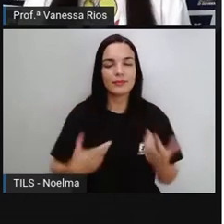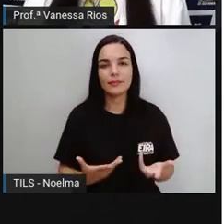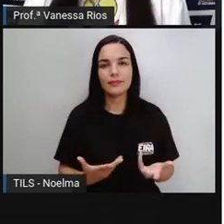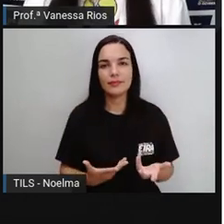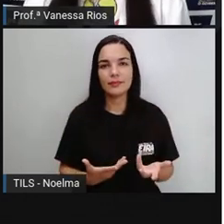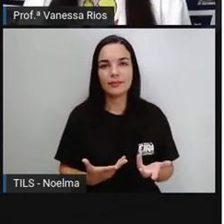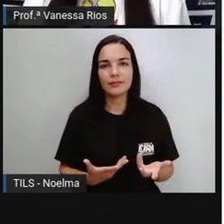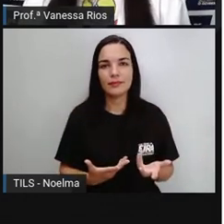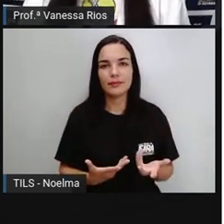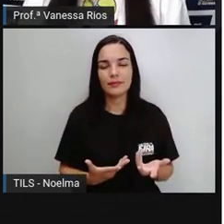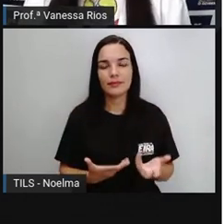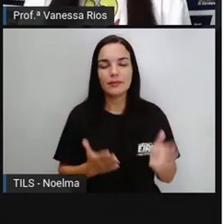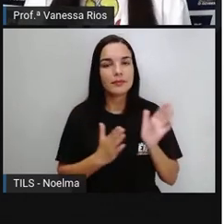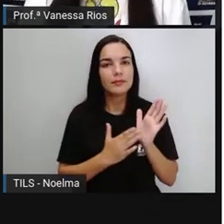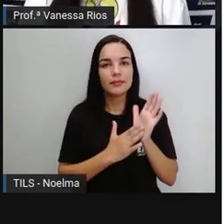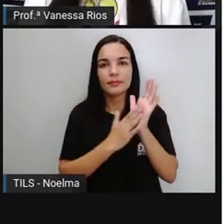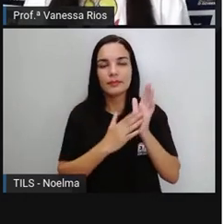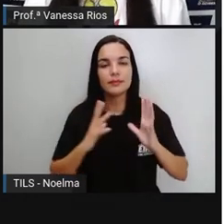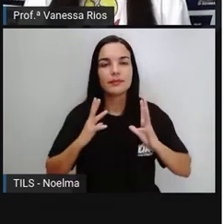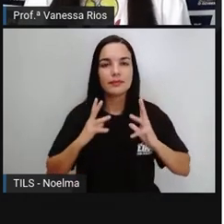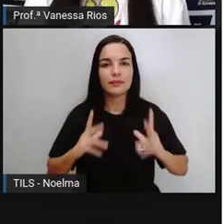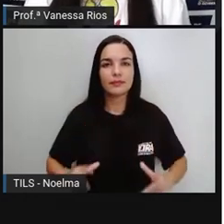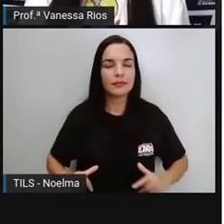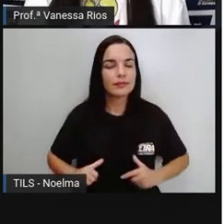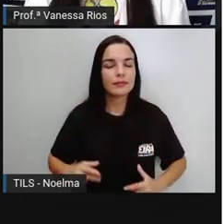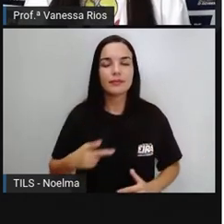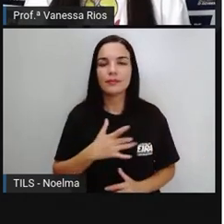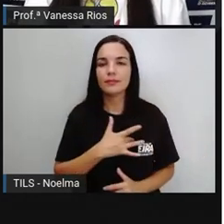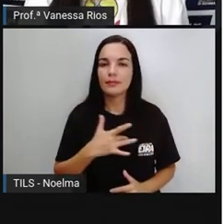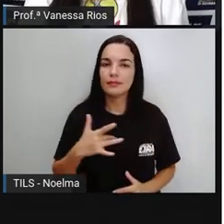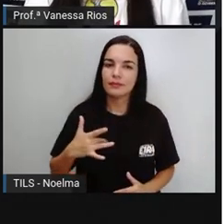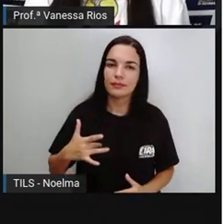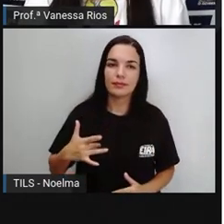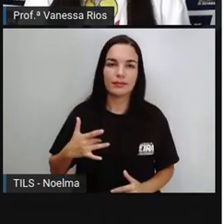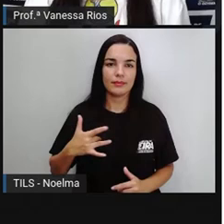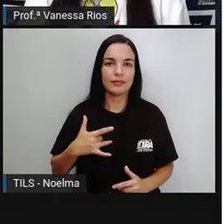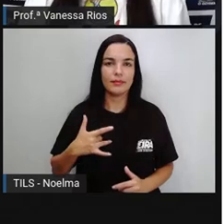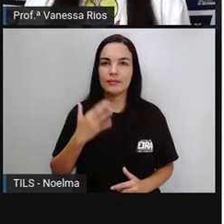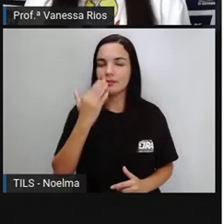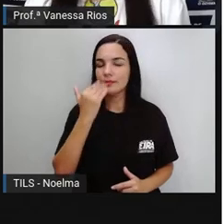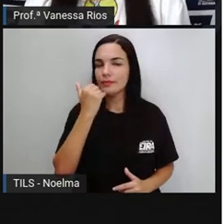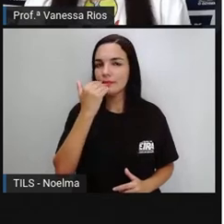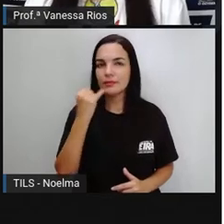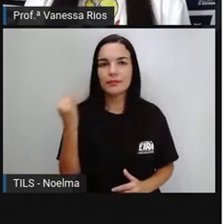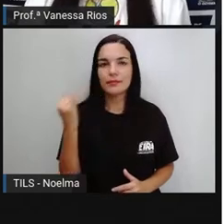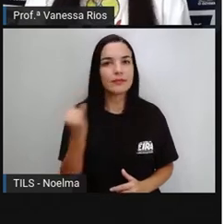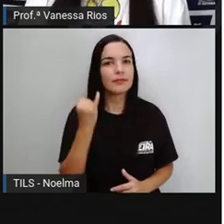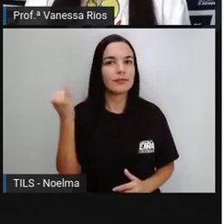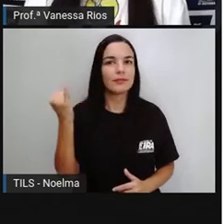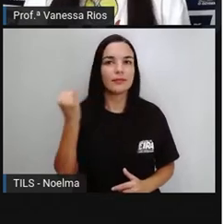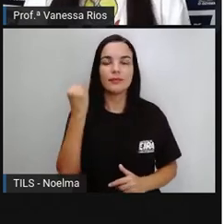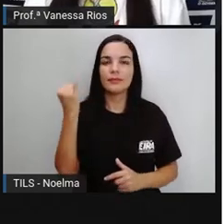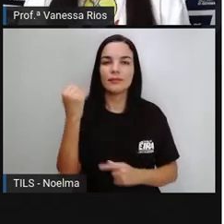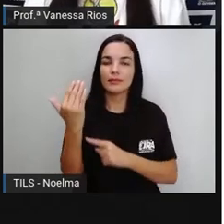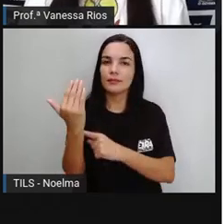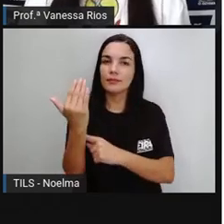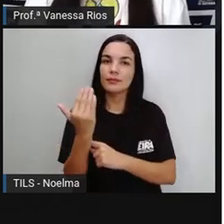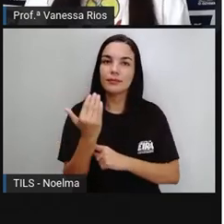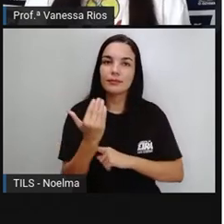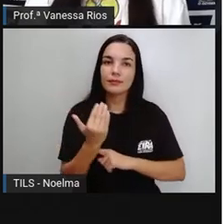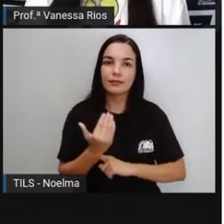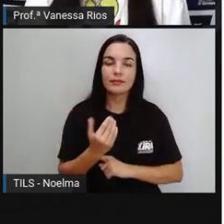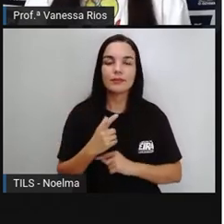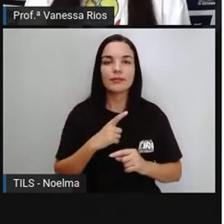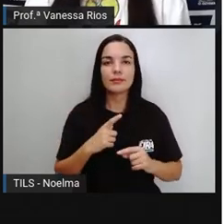As ações de higiene, de higienização, de limpeza dos alimentos vão nos ajudar a ficarmos